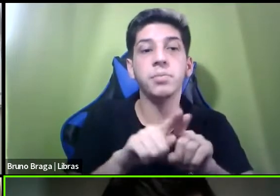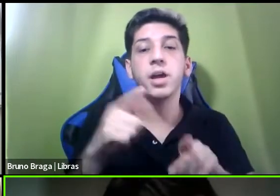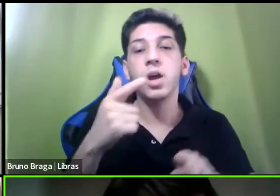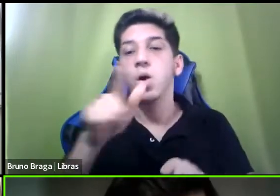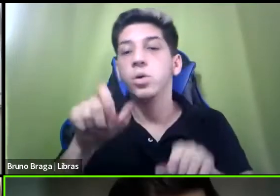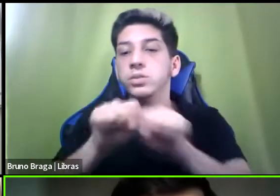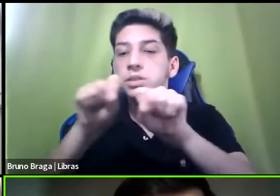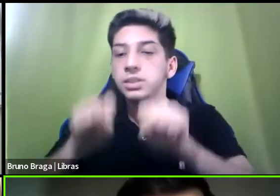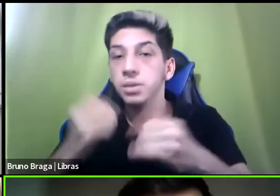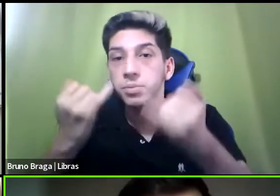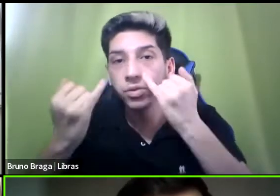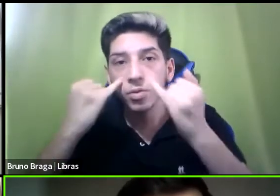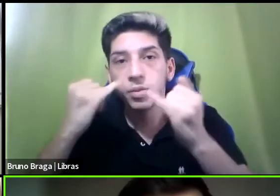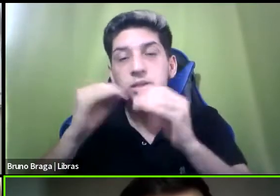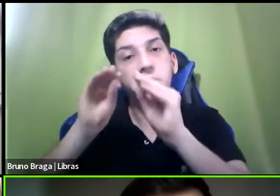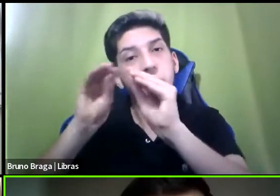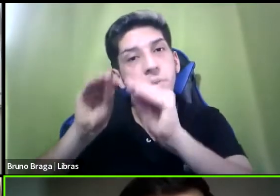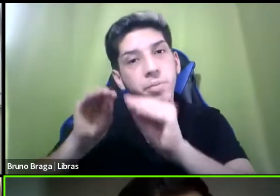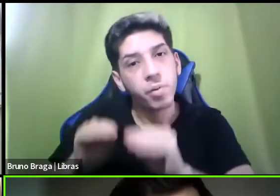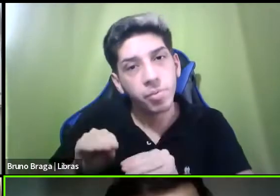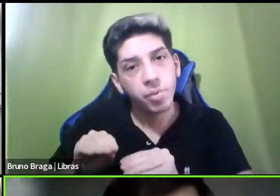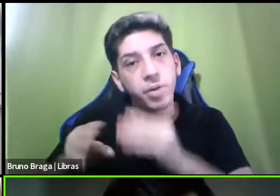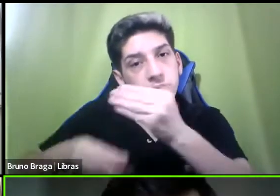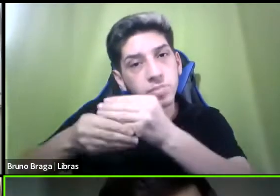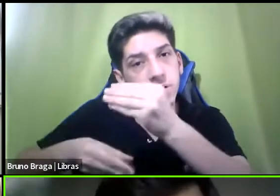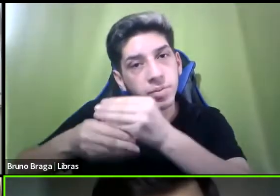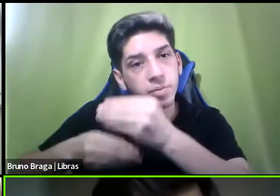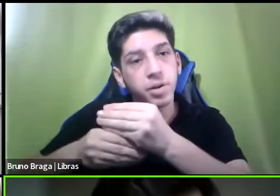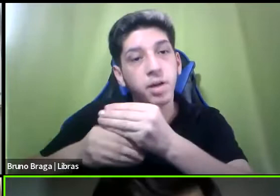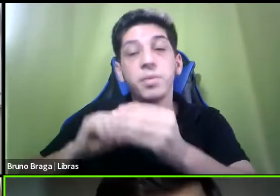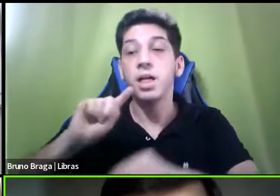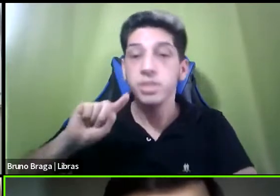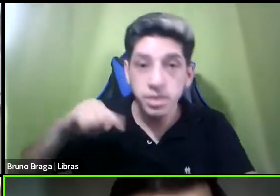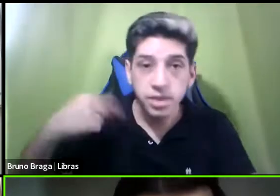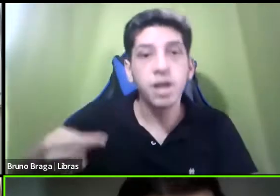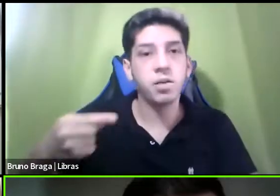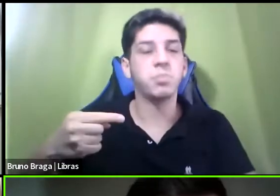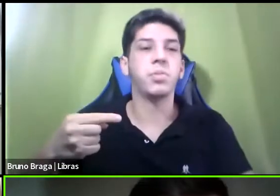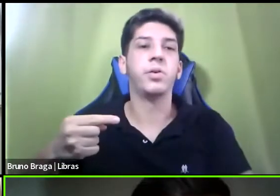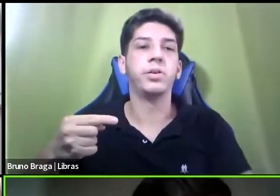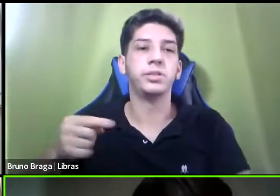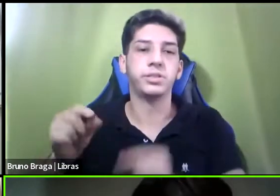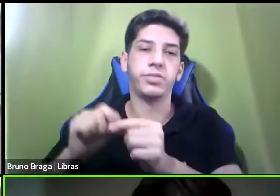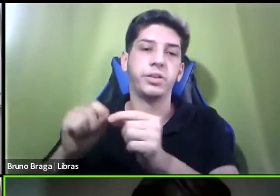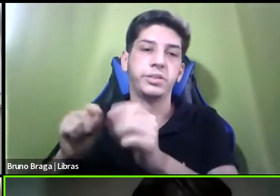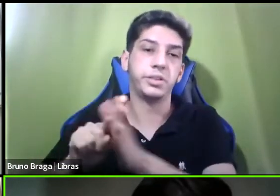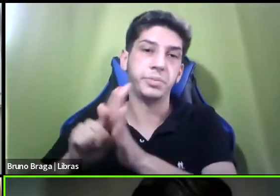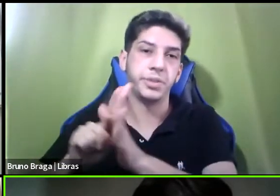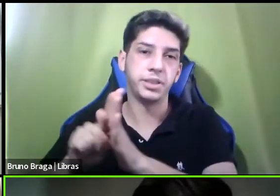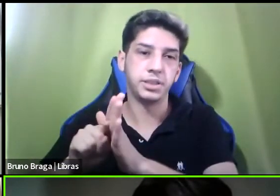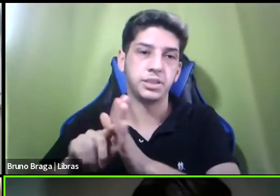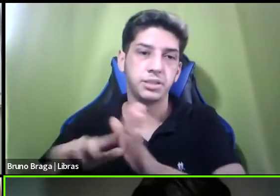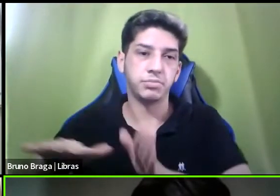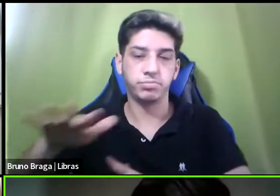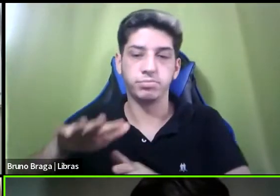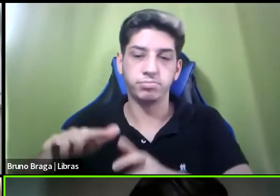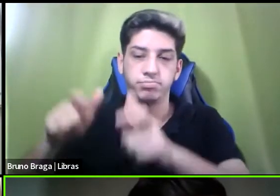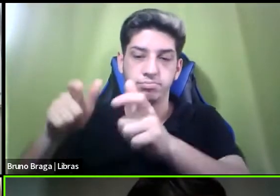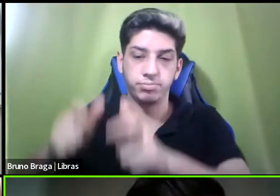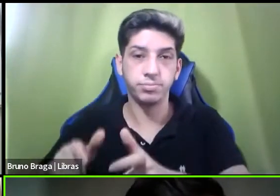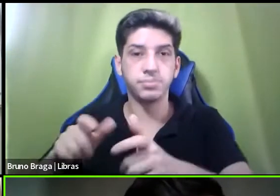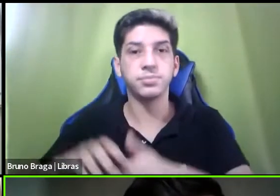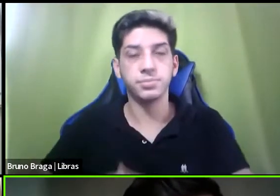próprias digamos assim para depois aí sim realizar e propor uma pesquisa